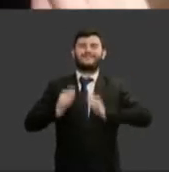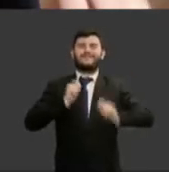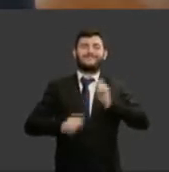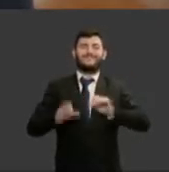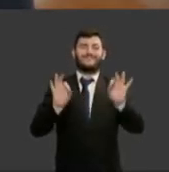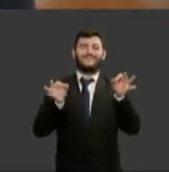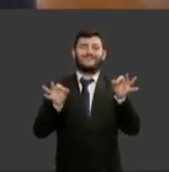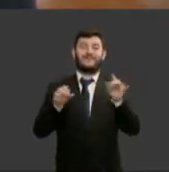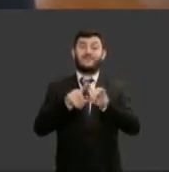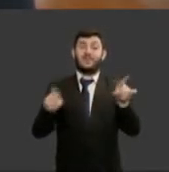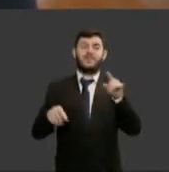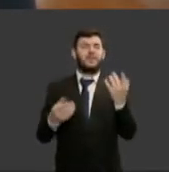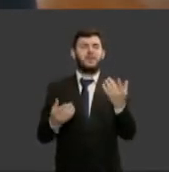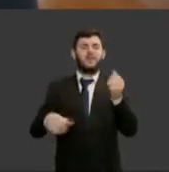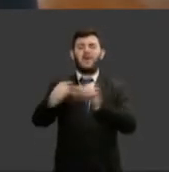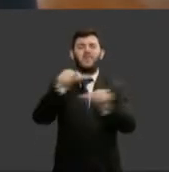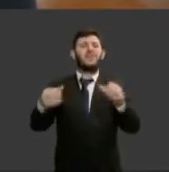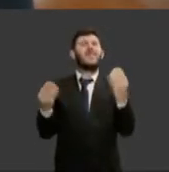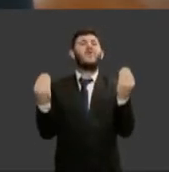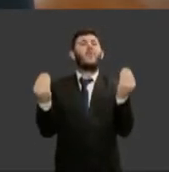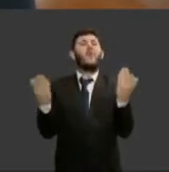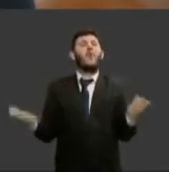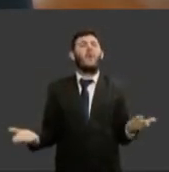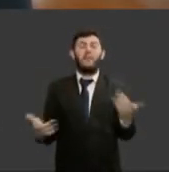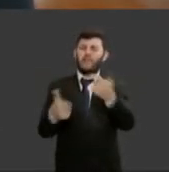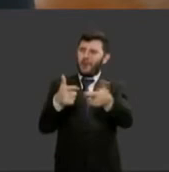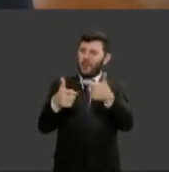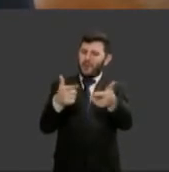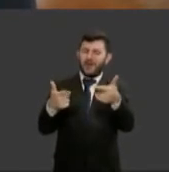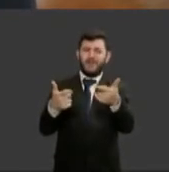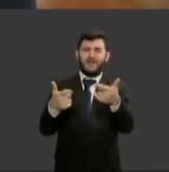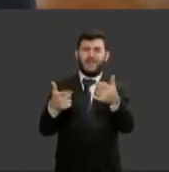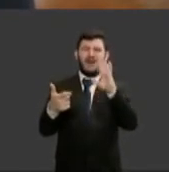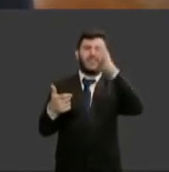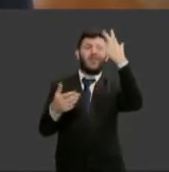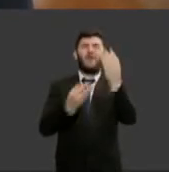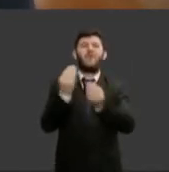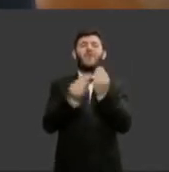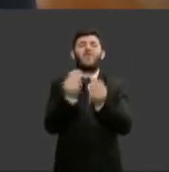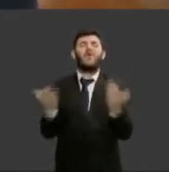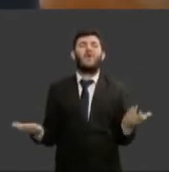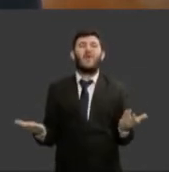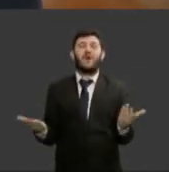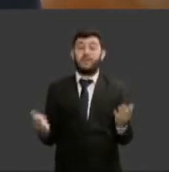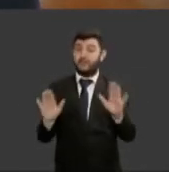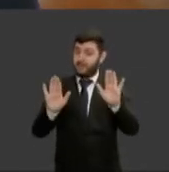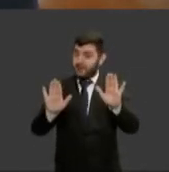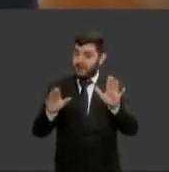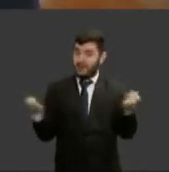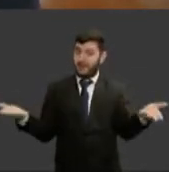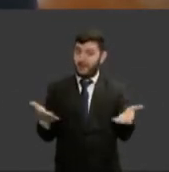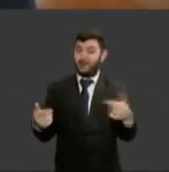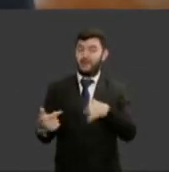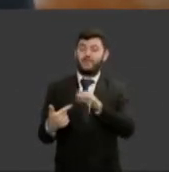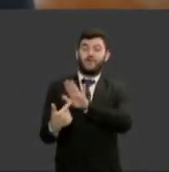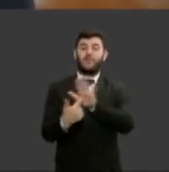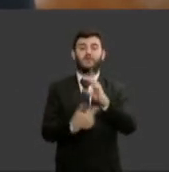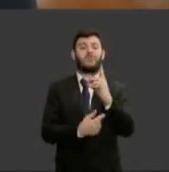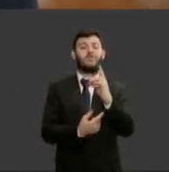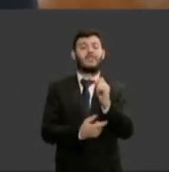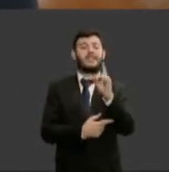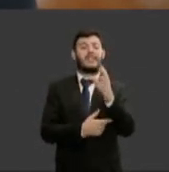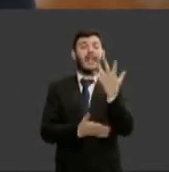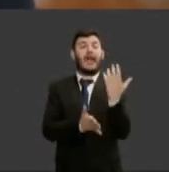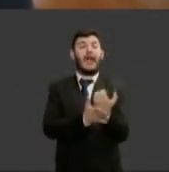que nós estamos com o problema e eu queria então começar apresentando três dados sobre a condição da mulher na sociedade